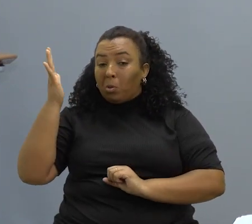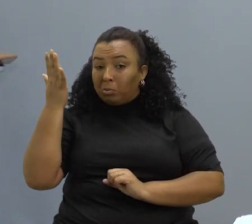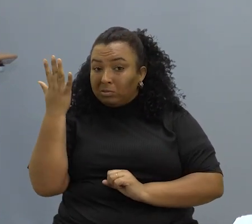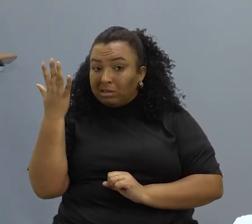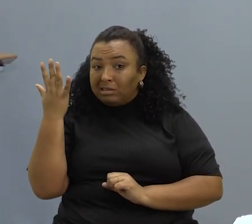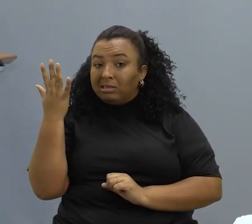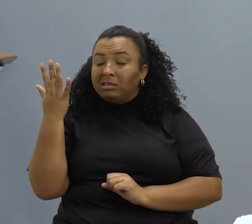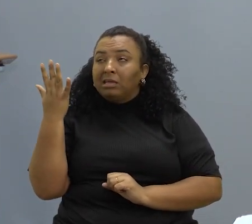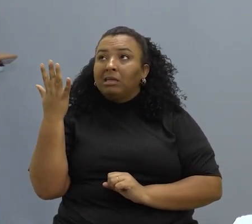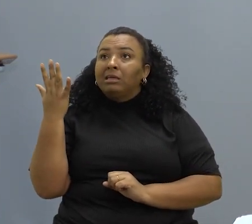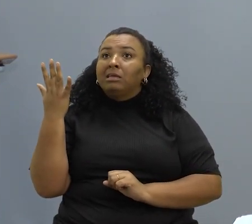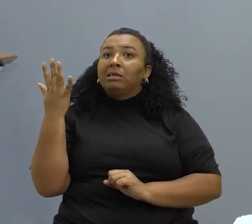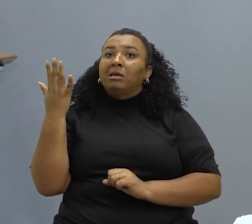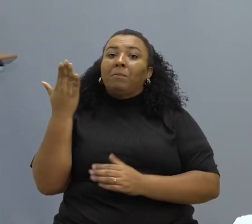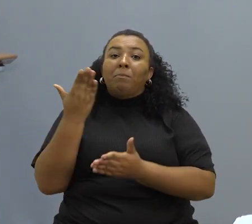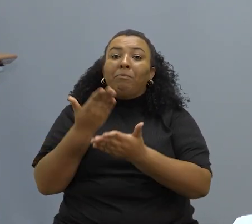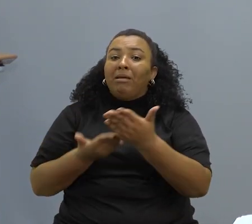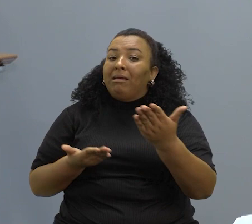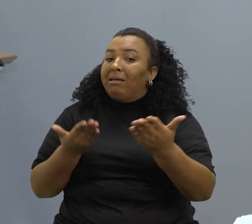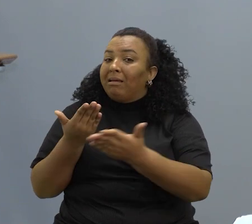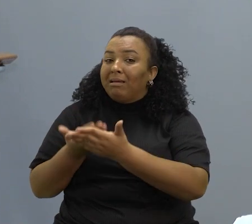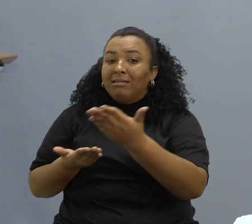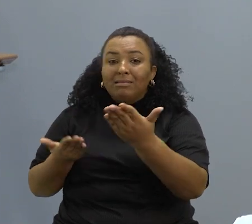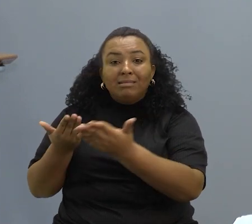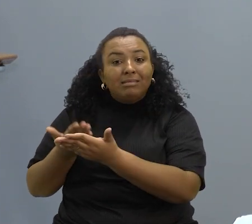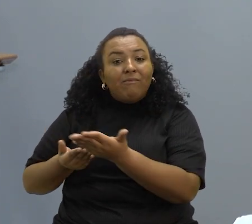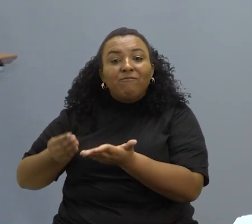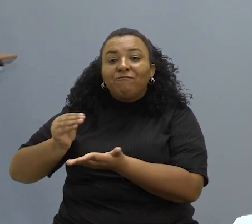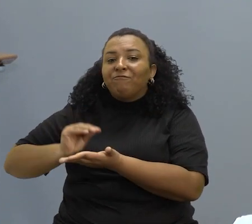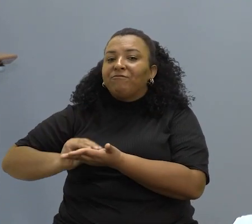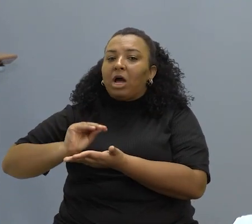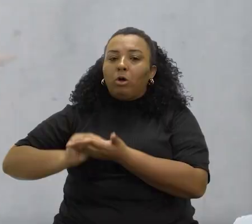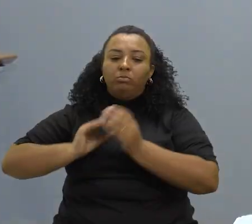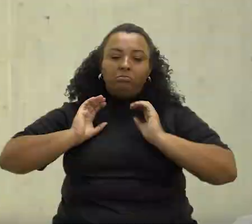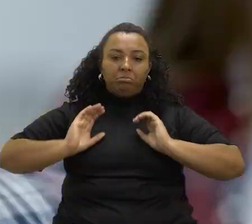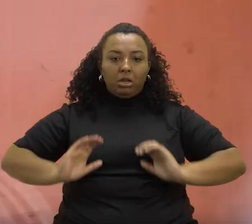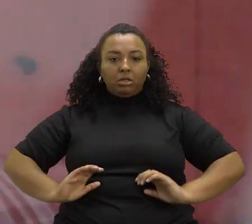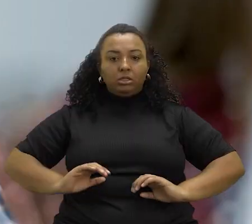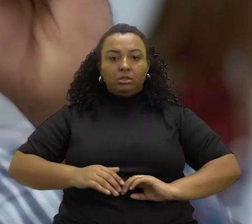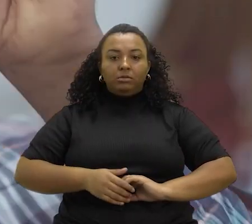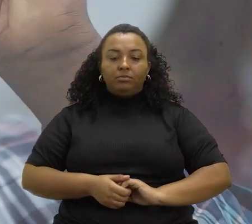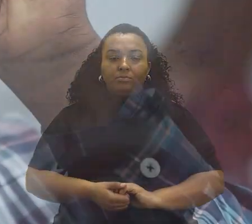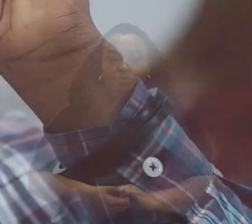de perda de dignidade, de ausência de dignidade.